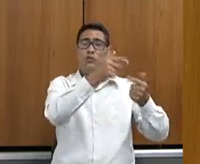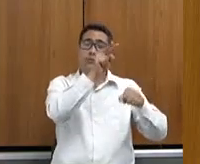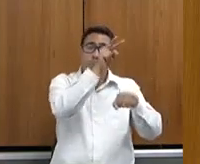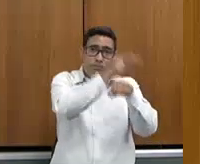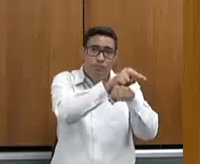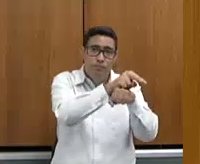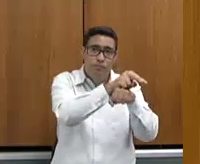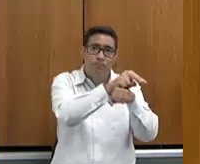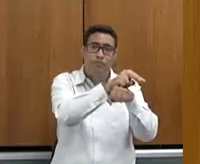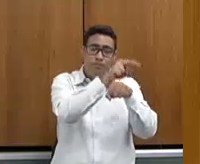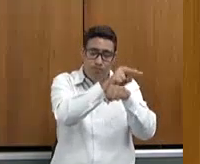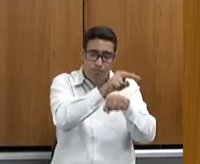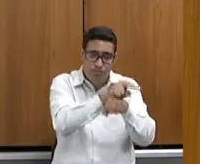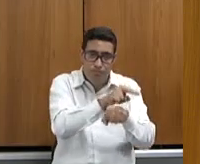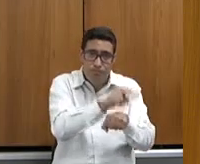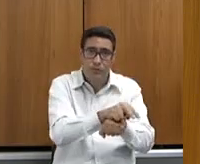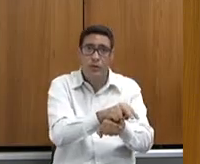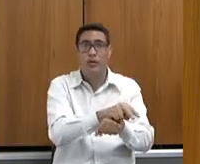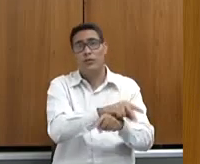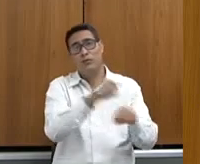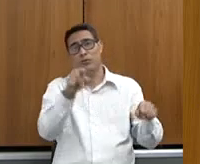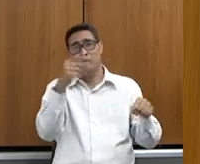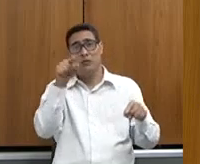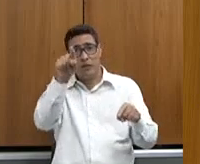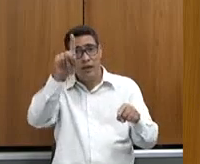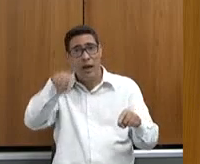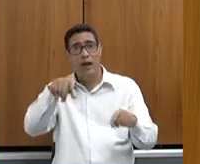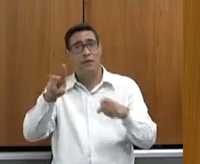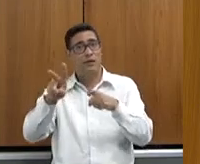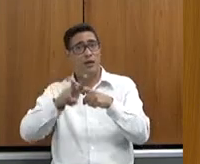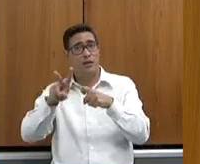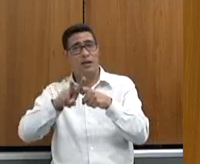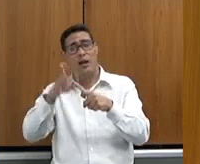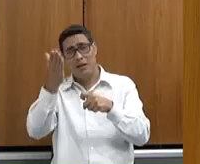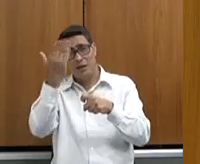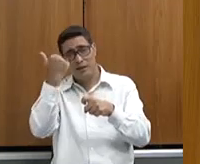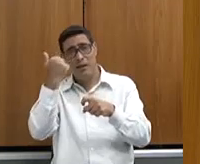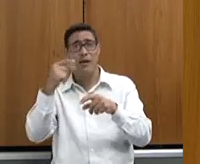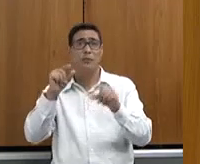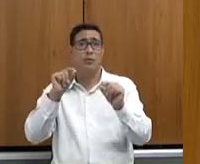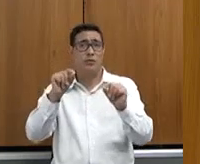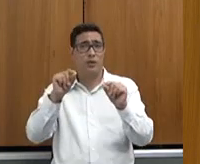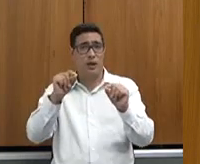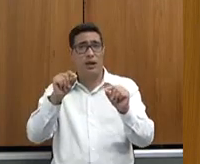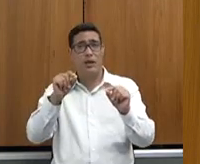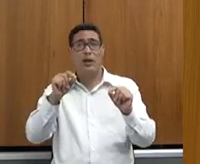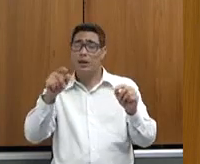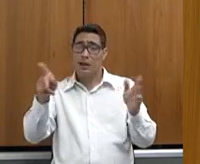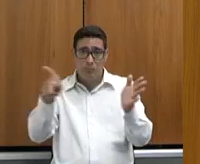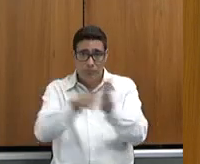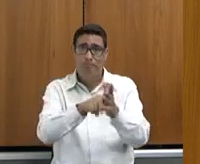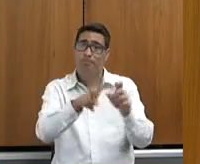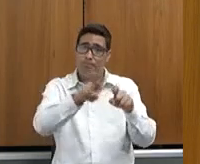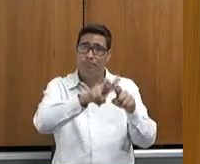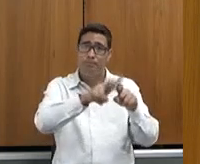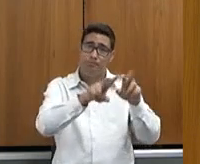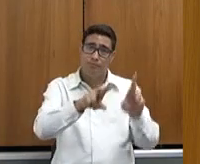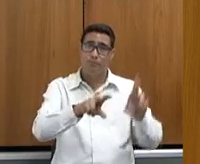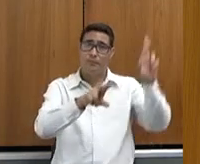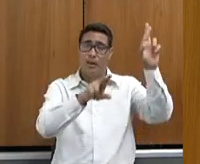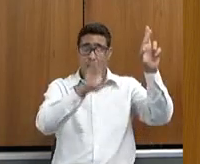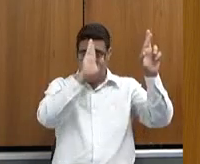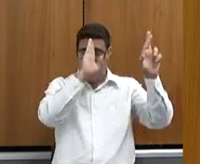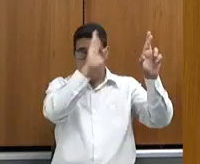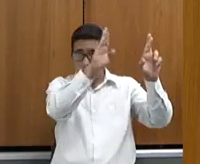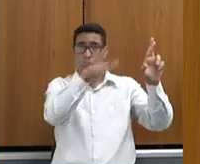inspeção, porque a inspeção, é veterinária, você sabe muito bem quanto eu, que ela é prerrogativa de quem? No médico veterinário, lá na ponta, quando é exame, principalmente